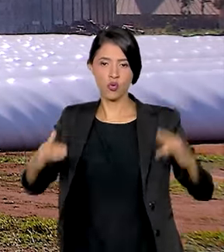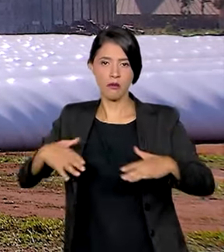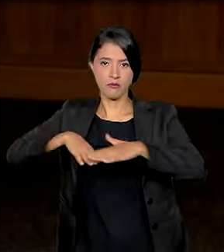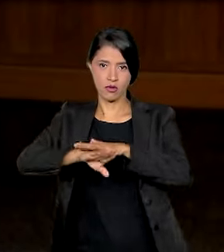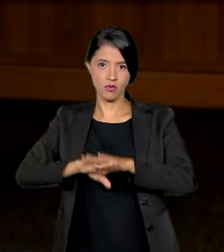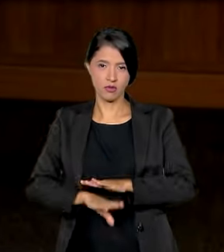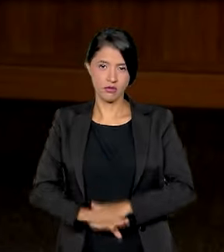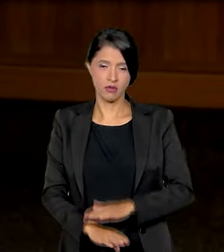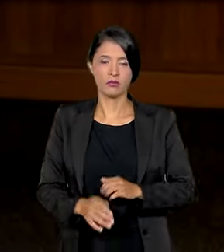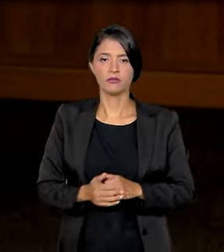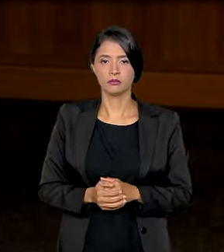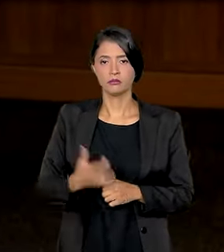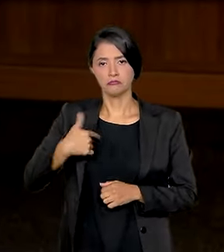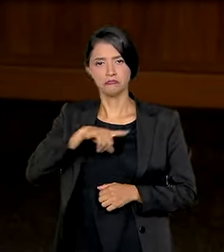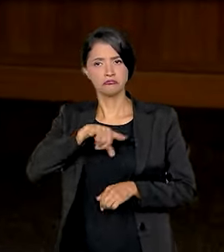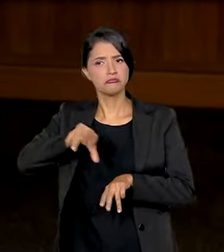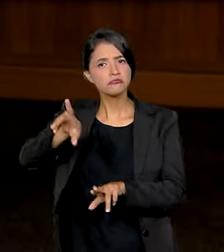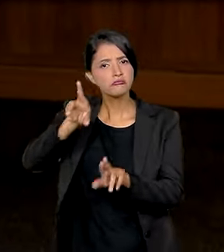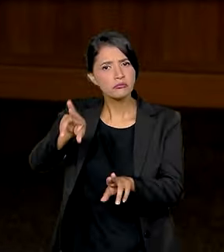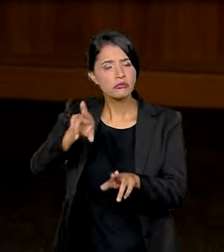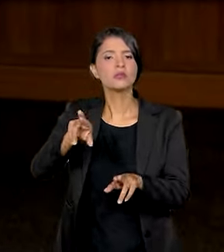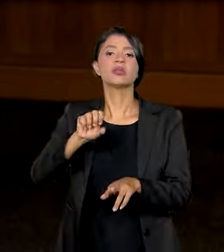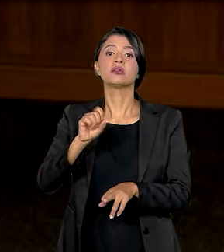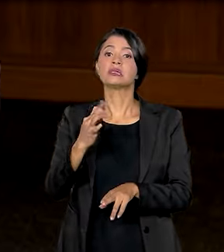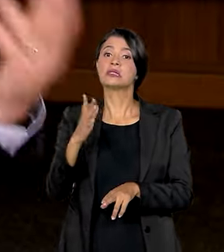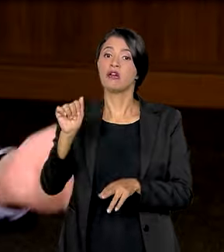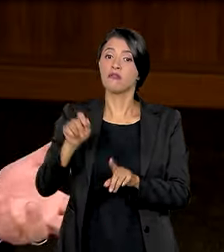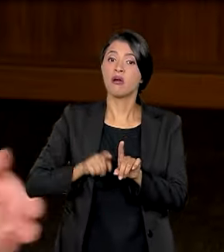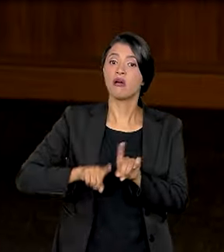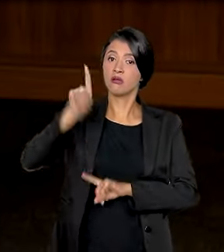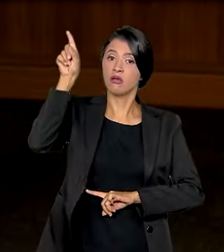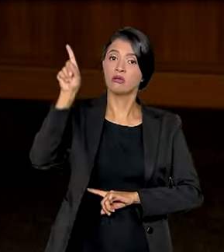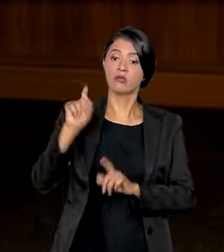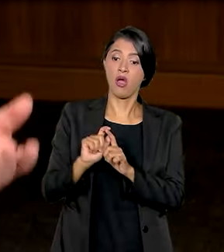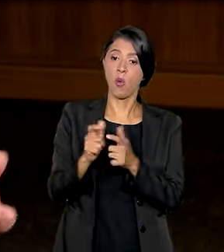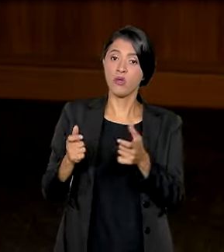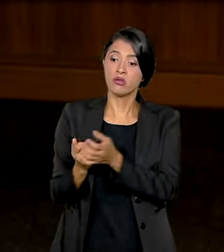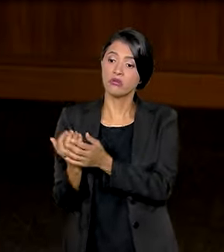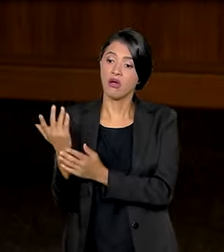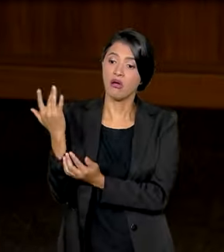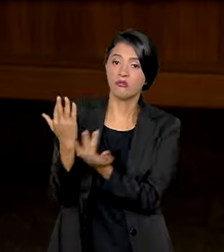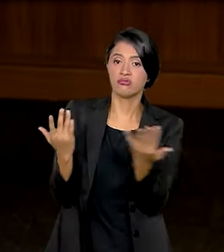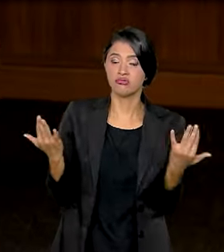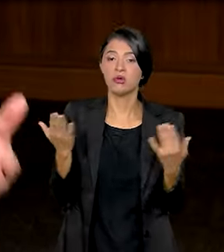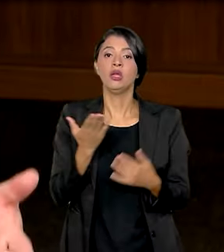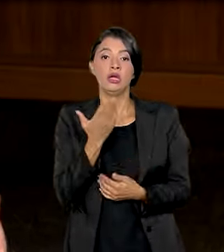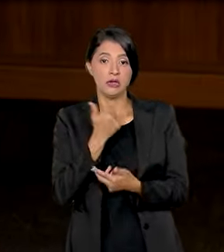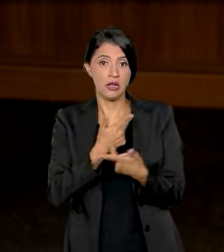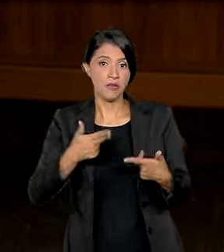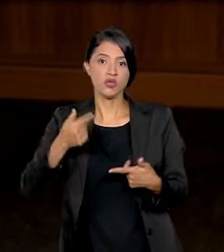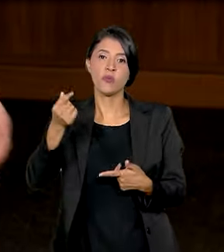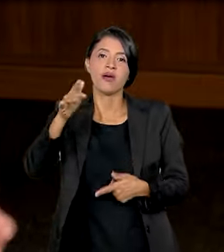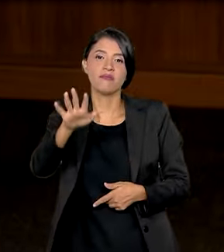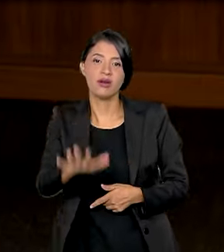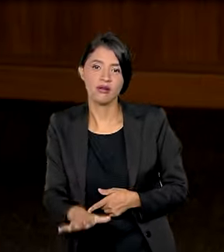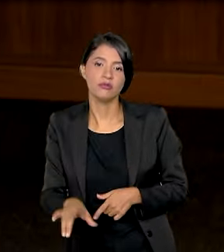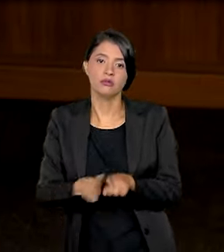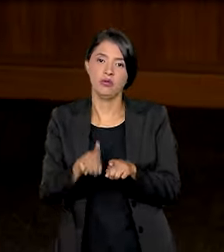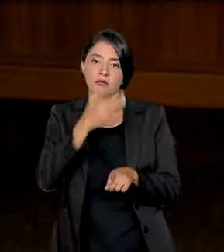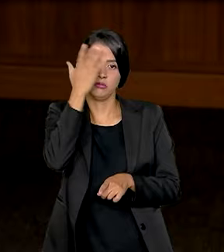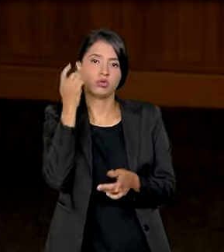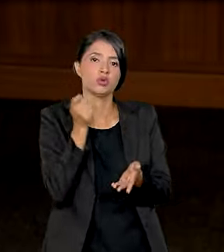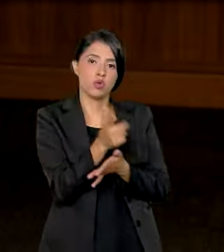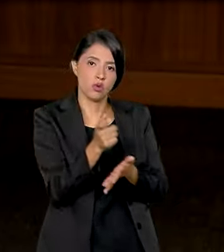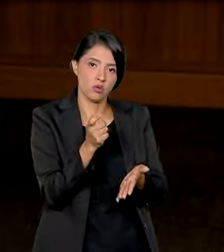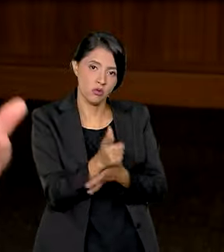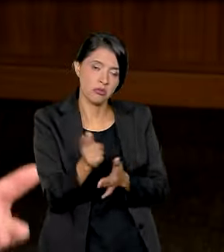armazéns. Nós vamos ter a expectativa de uma safra recorde de novo, de aumento de produção. Com isso, alimentos mais baratos chegando na mesa das